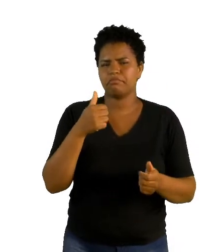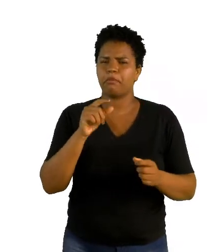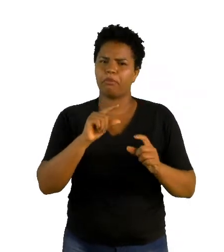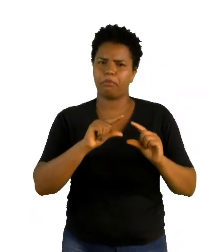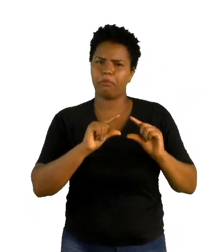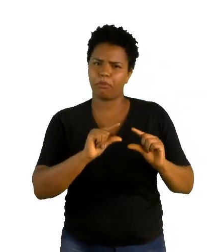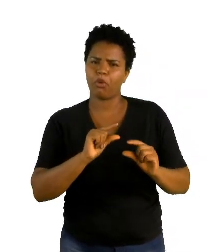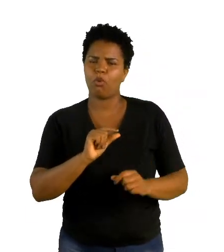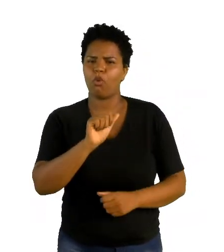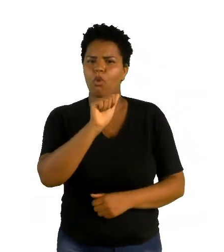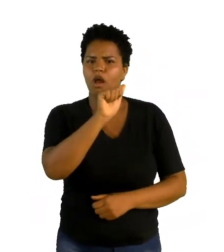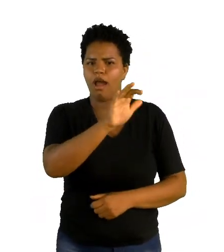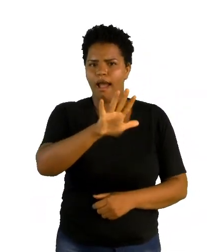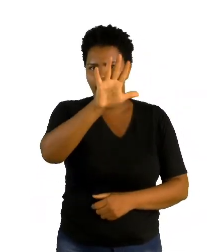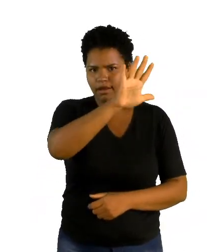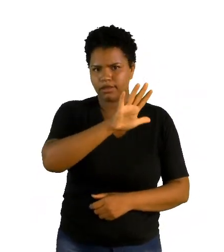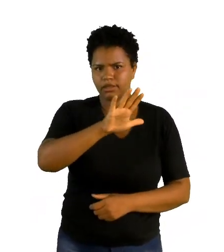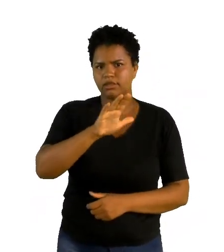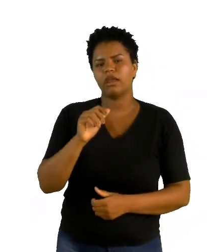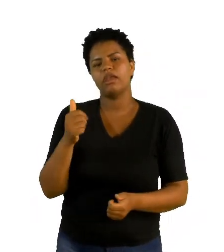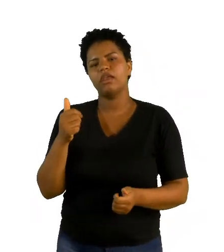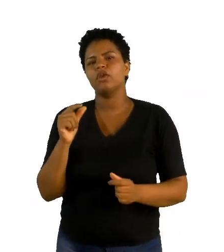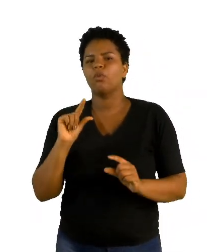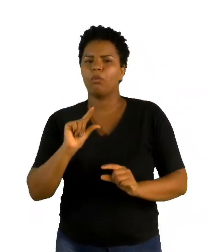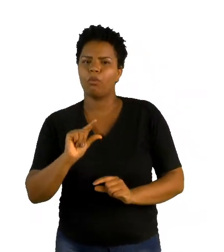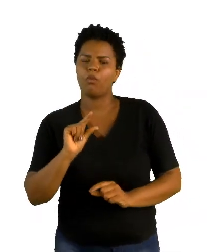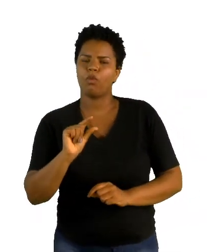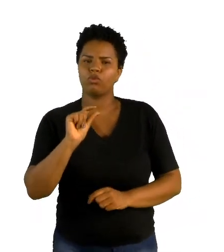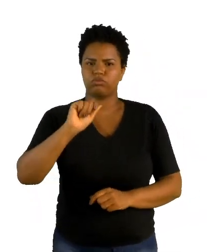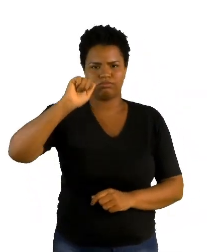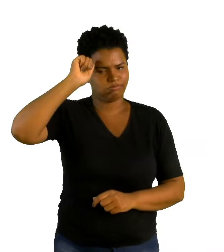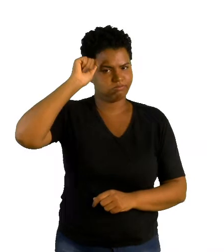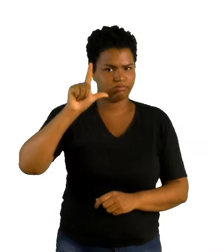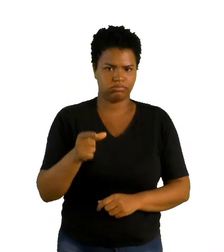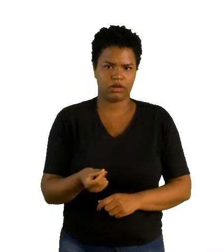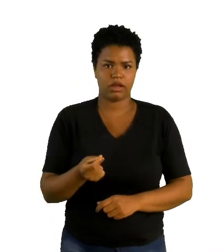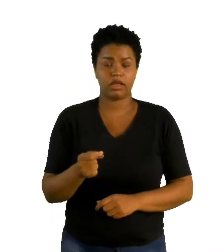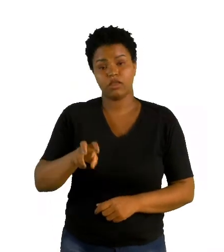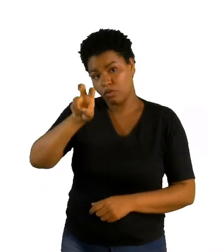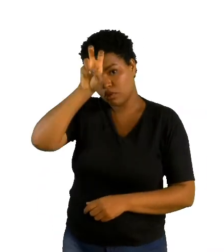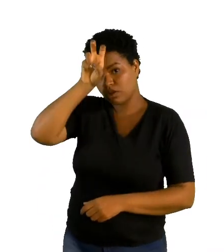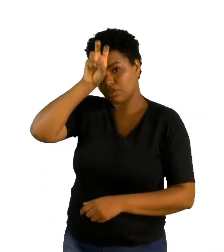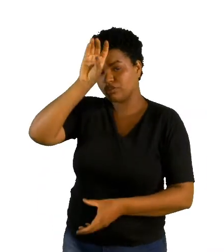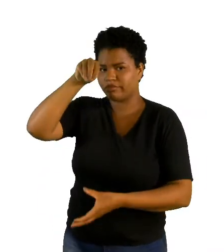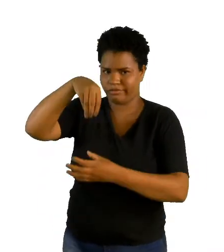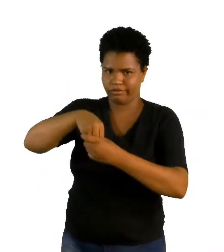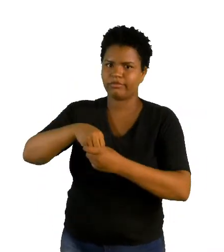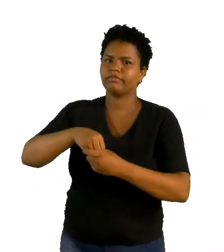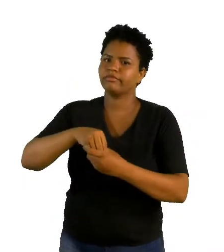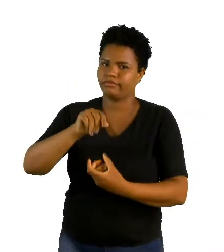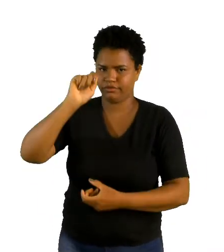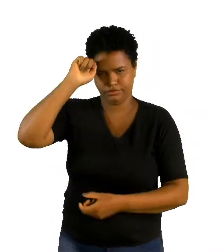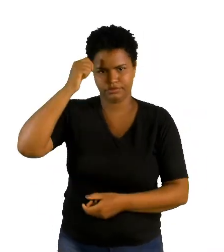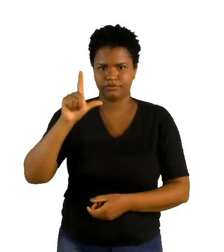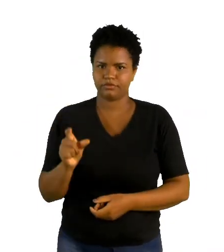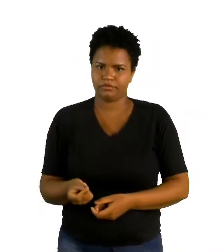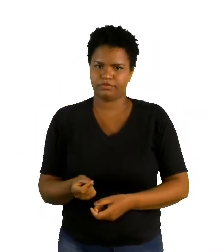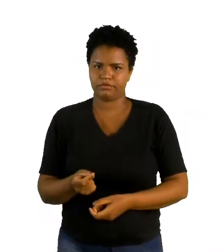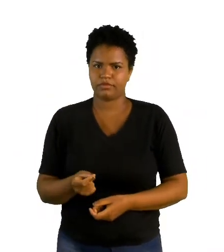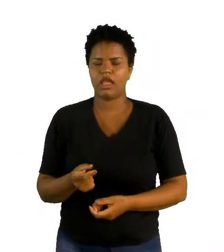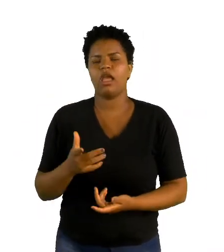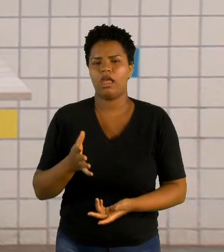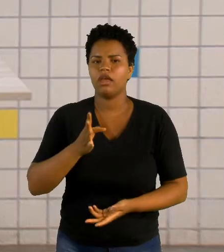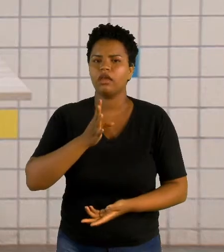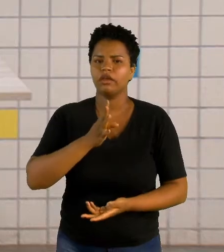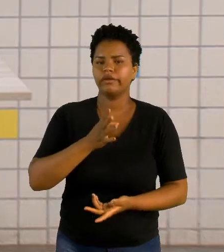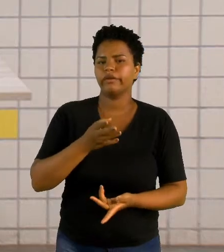uma parte da África. Lembrando que o Egito fica na África. Então, ele era considerado velho mundo. Então,